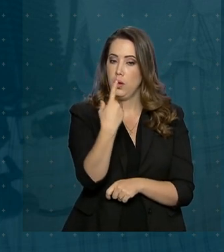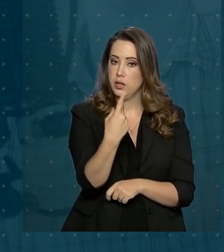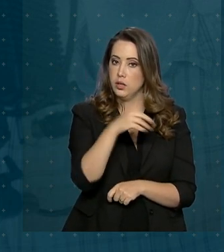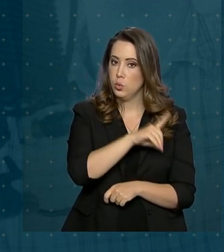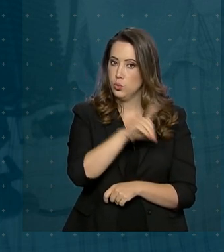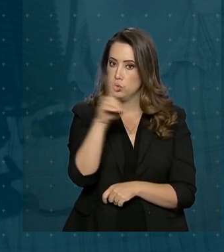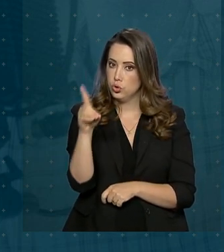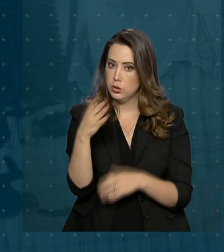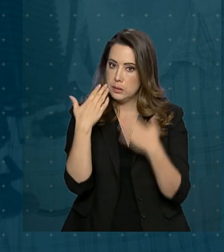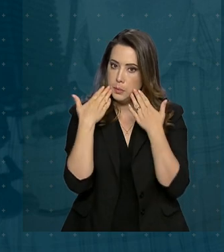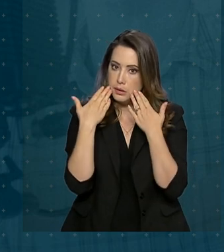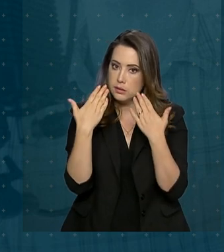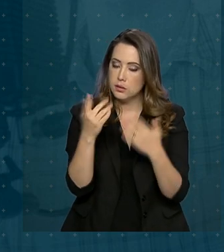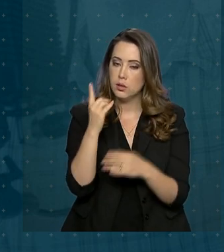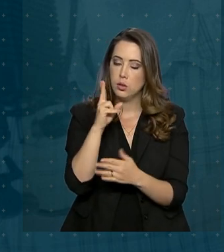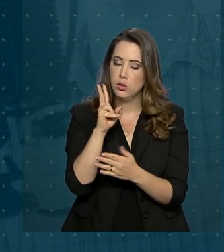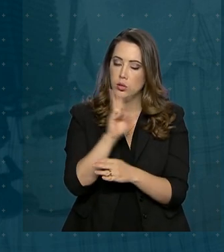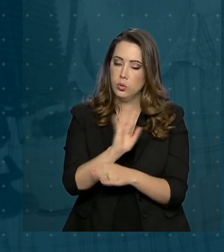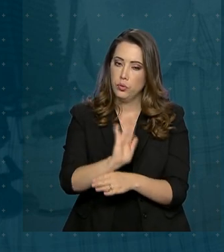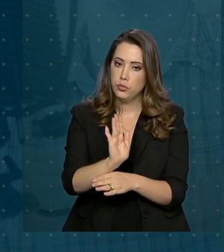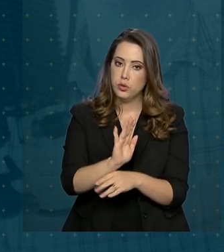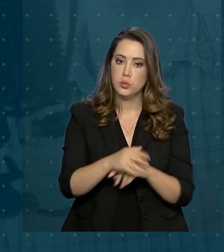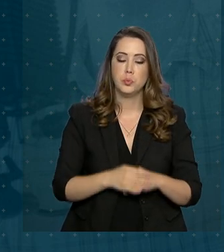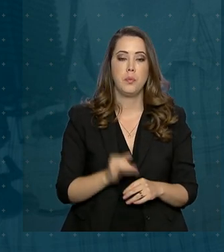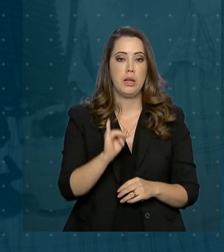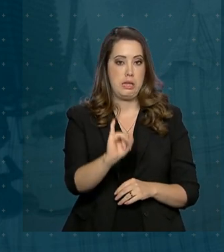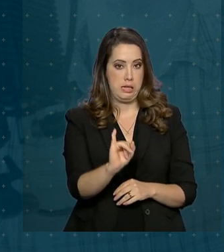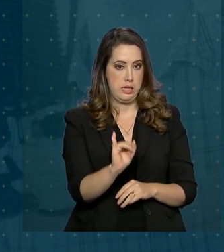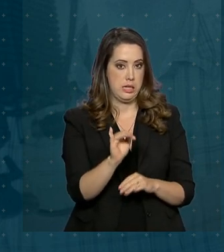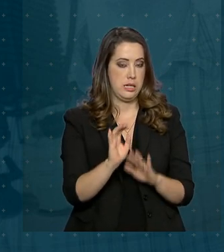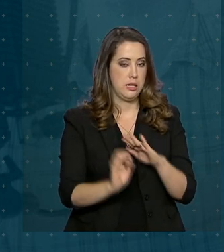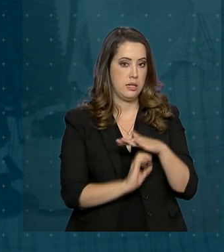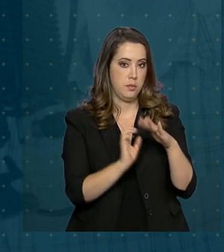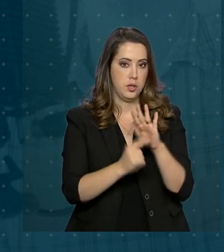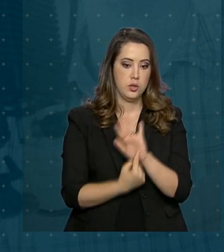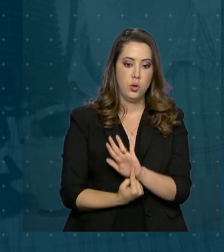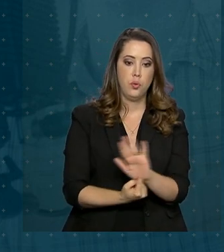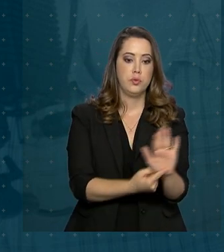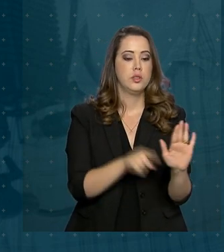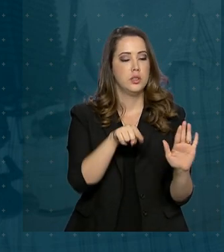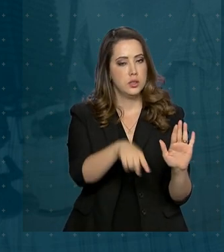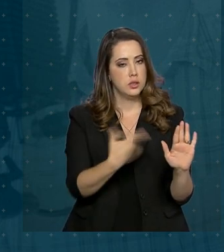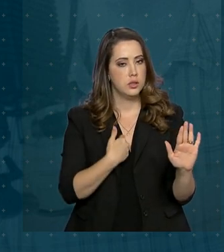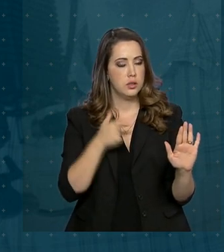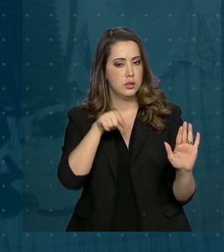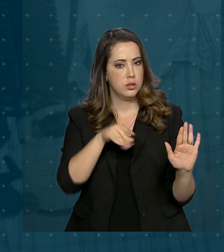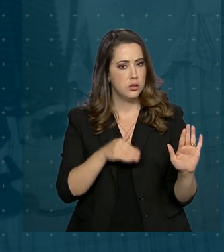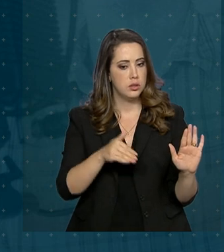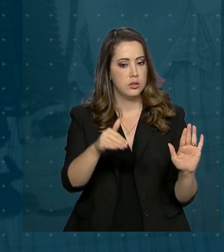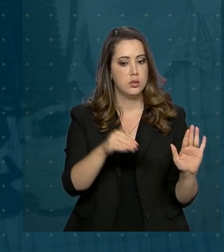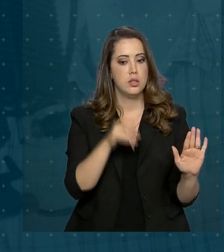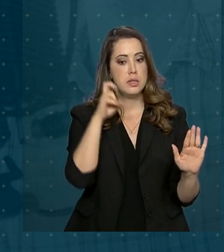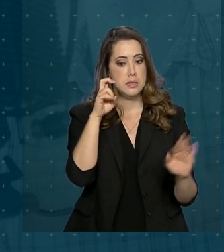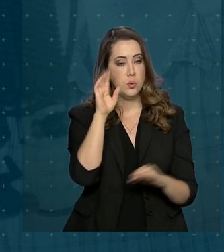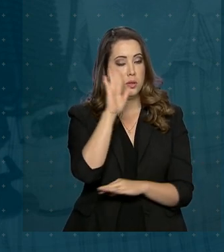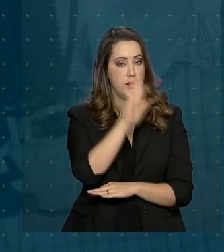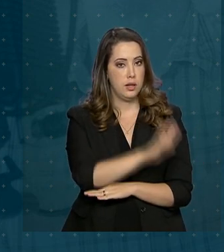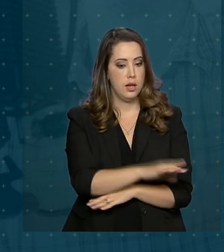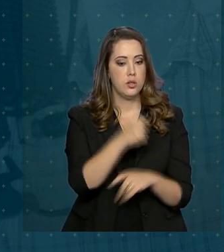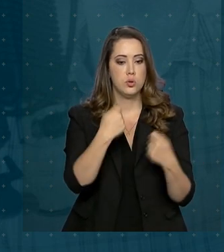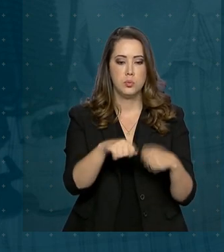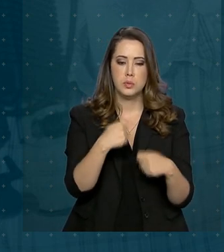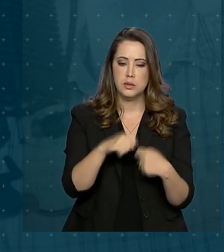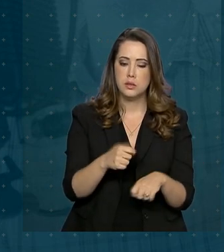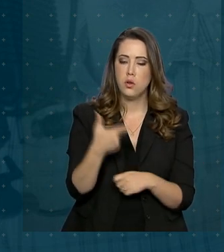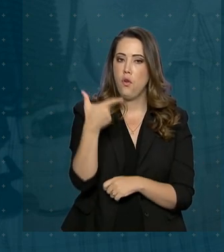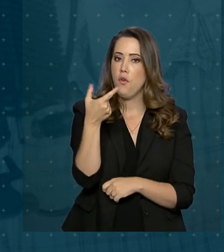o decreto, as empresas que oferecerem espontaneamente sessões com filmes nacionais, a partir das 5 da tarde, serão